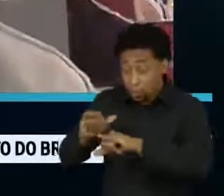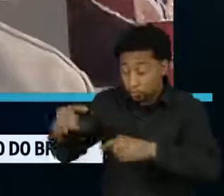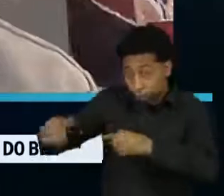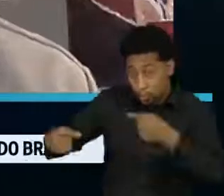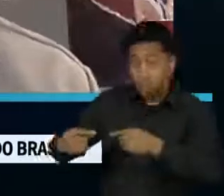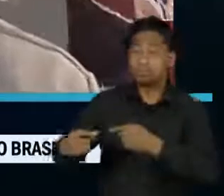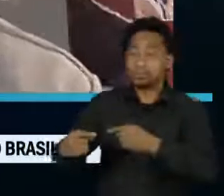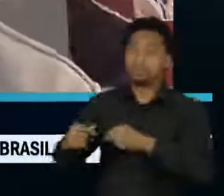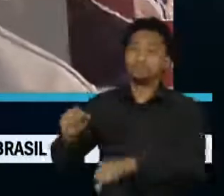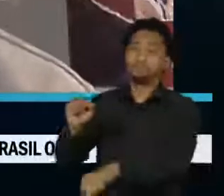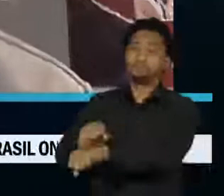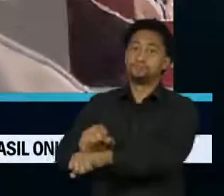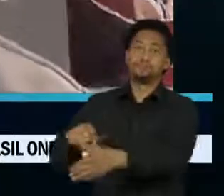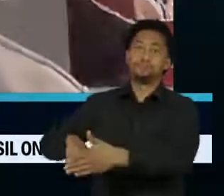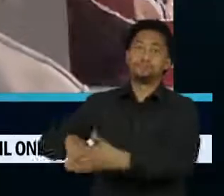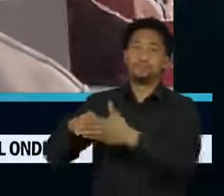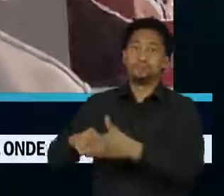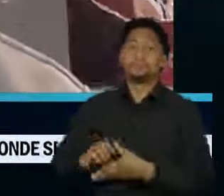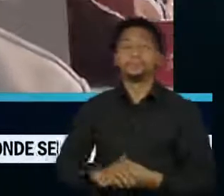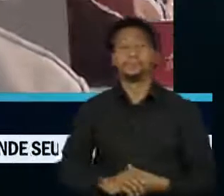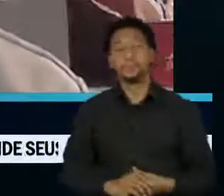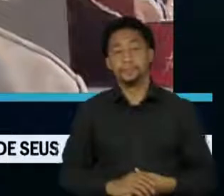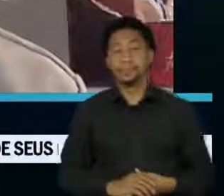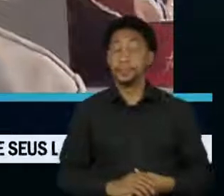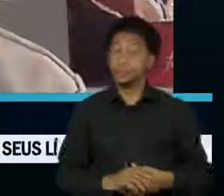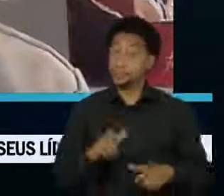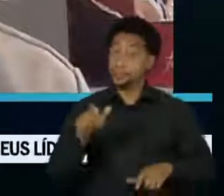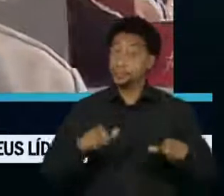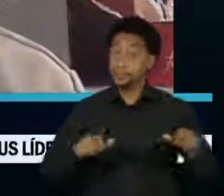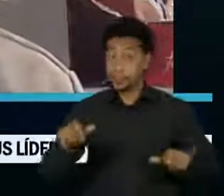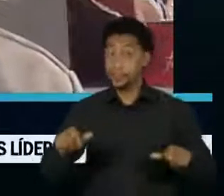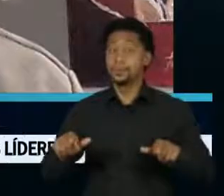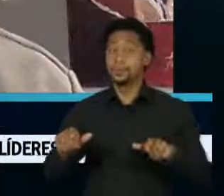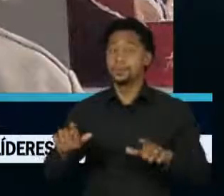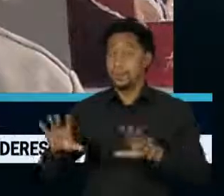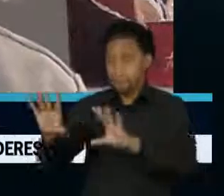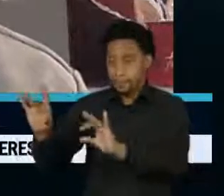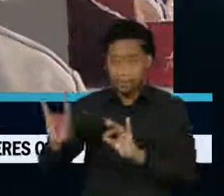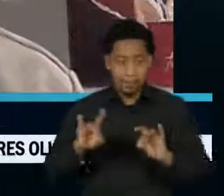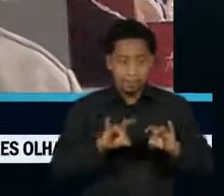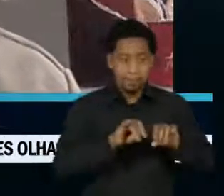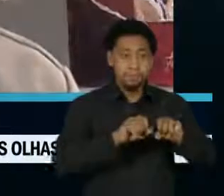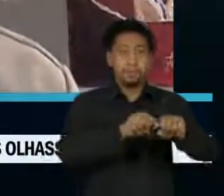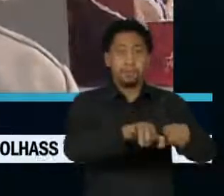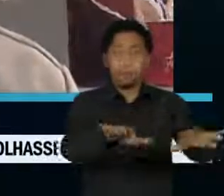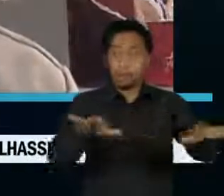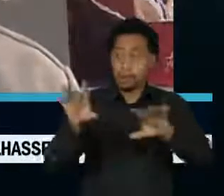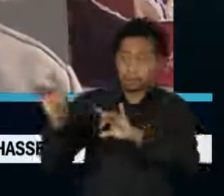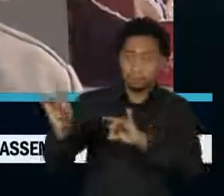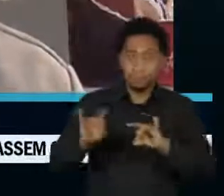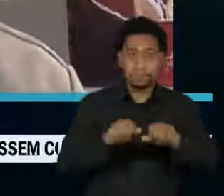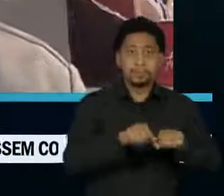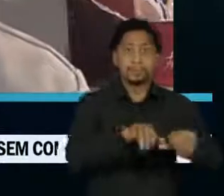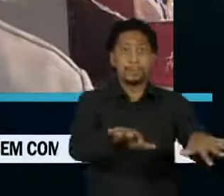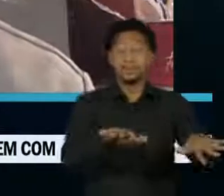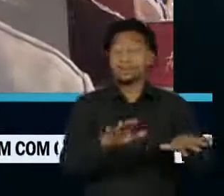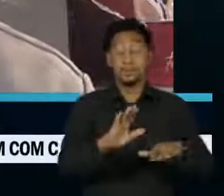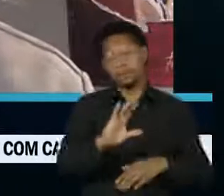o fardo nas costas das pessoas que compartilham para solucionar o problema não vai solucionar. É preciso ter uma